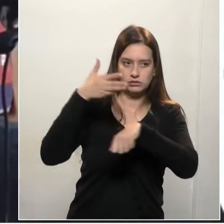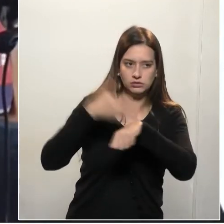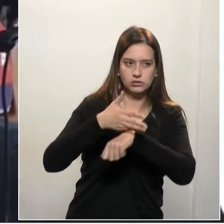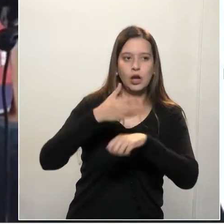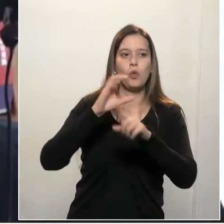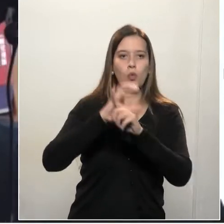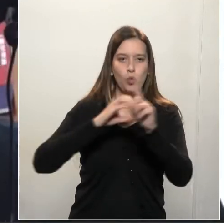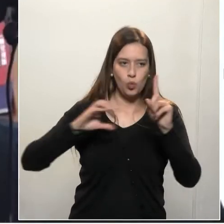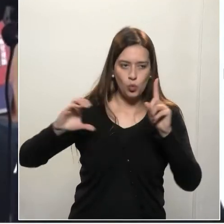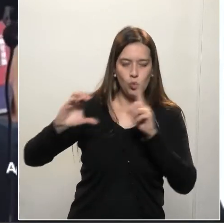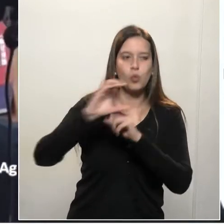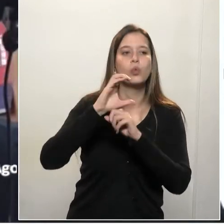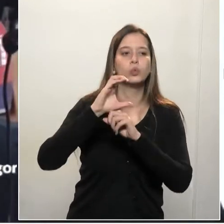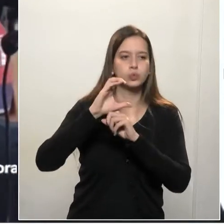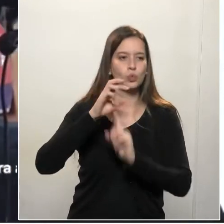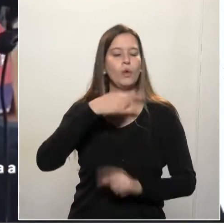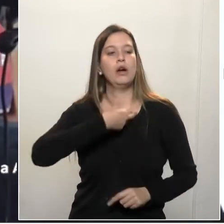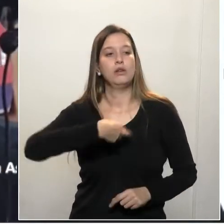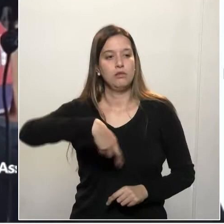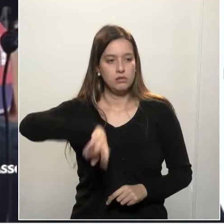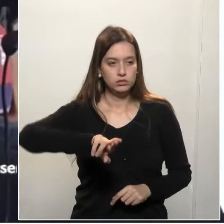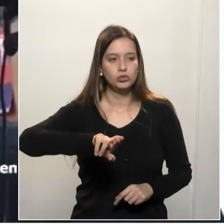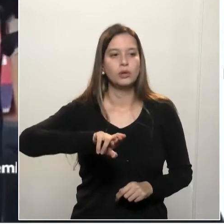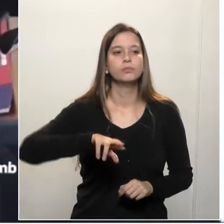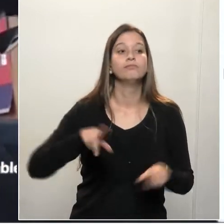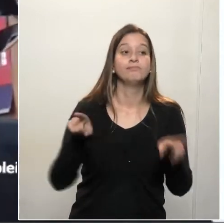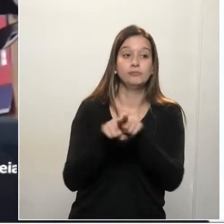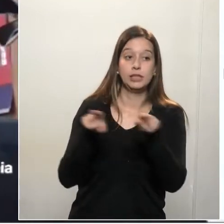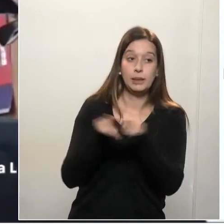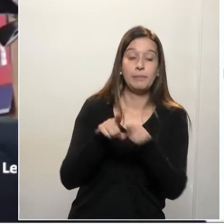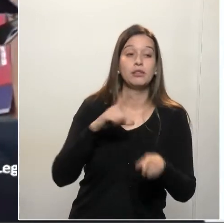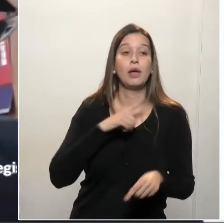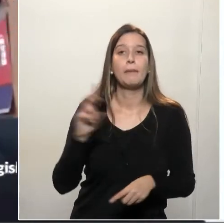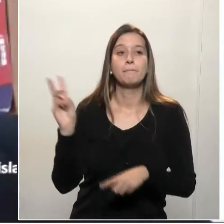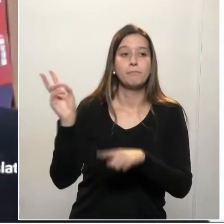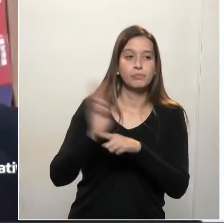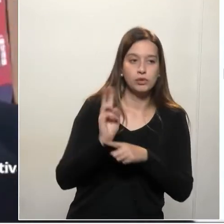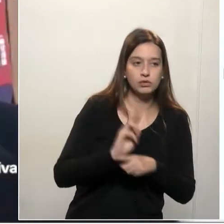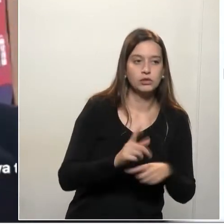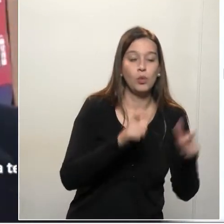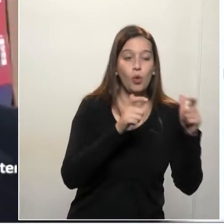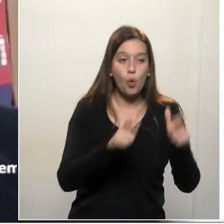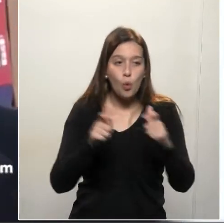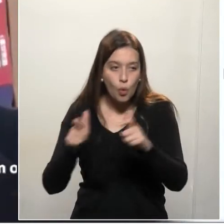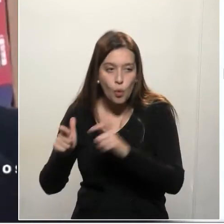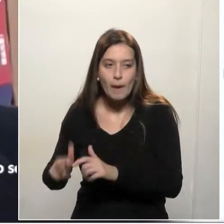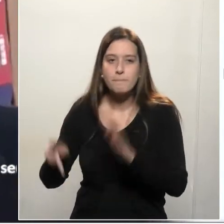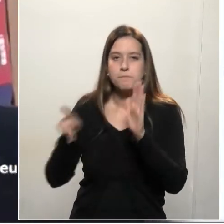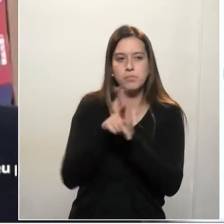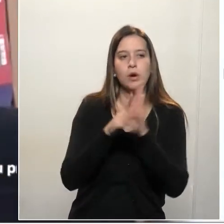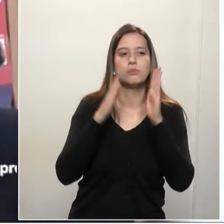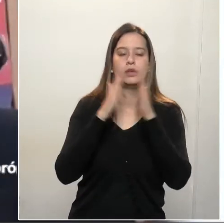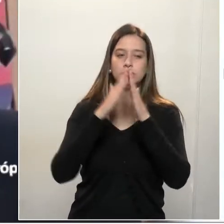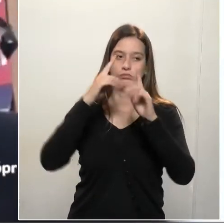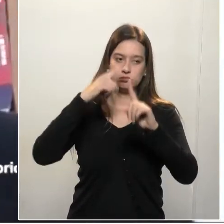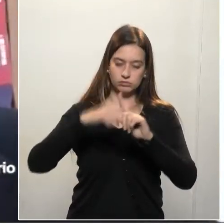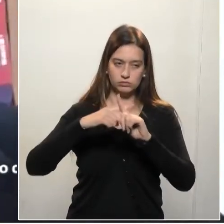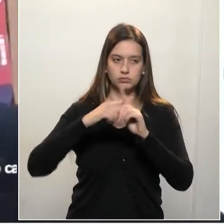forma da lei a proteção aos locais de cultos e suas liturgias,